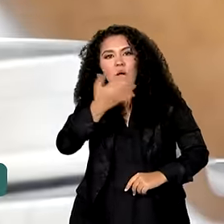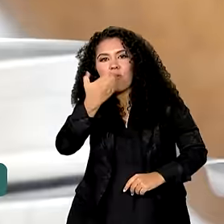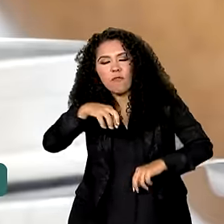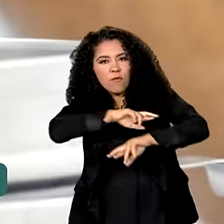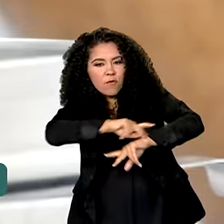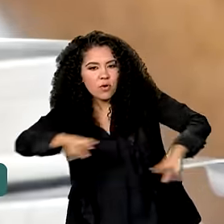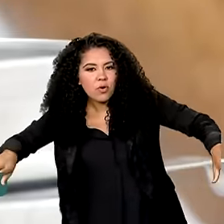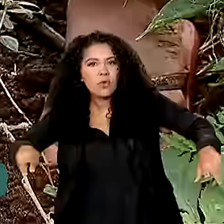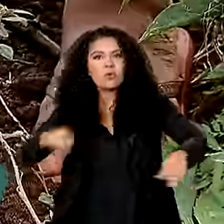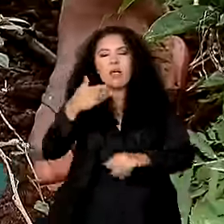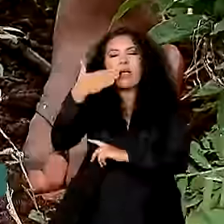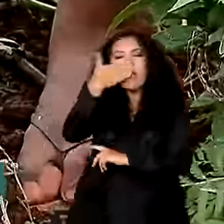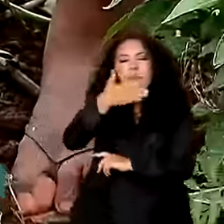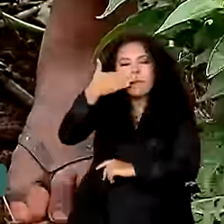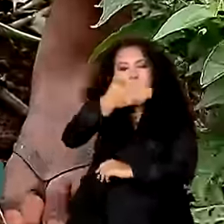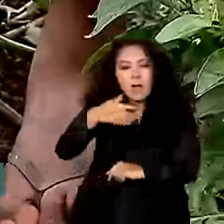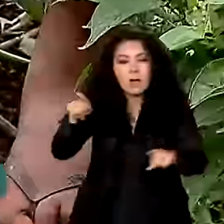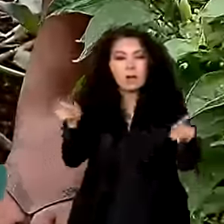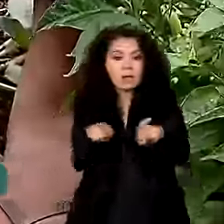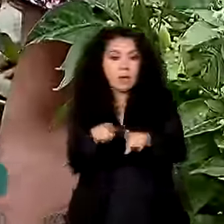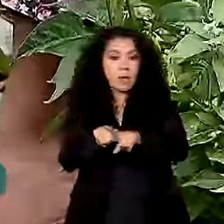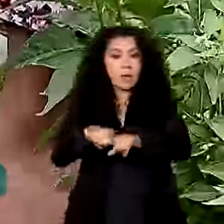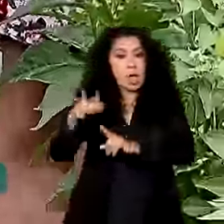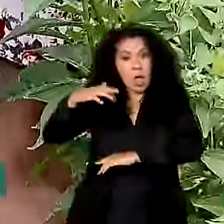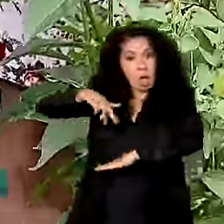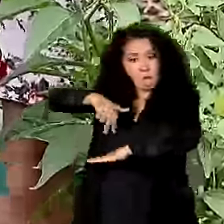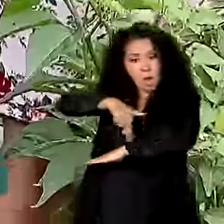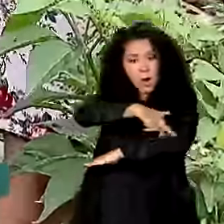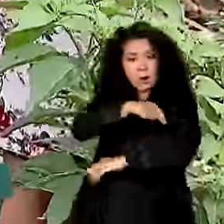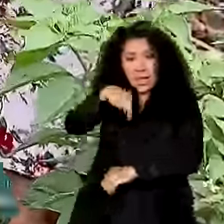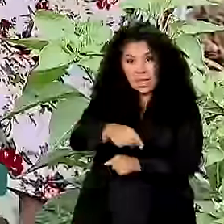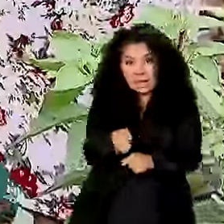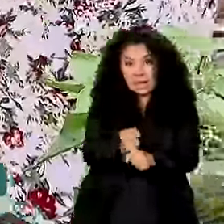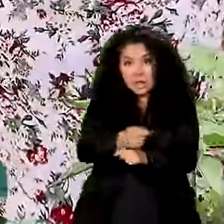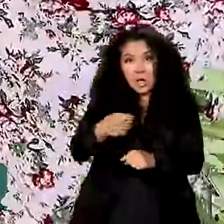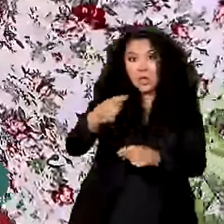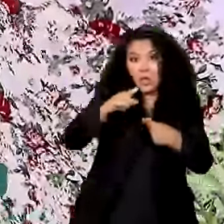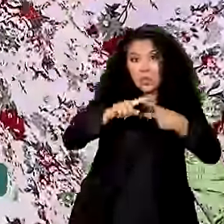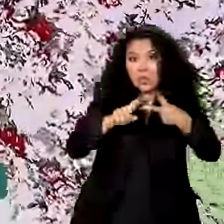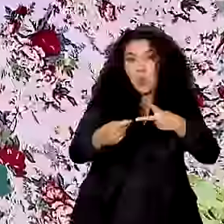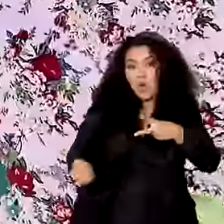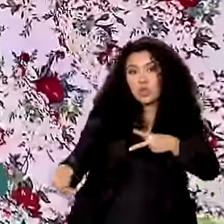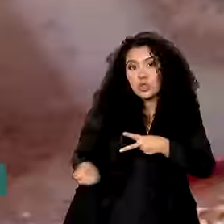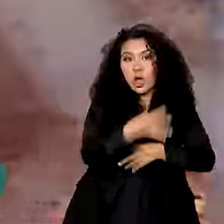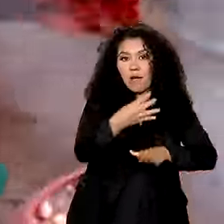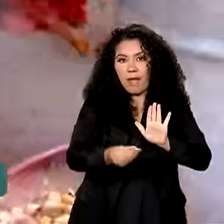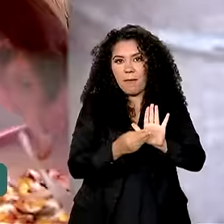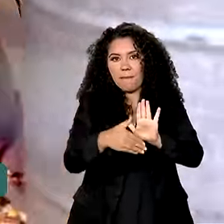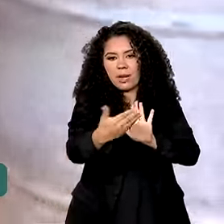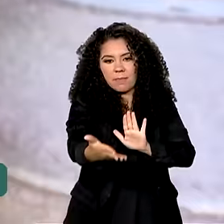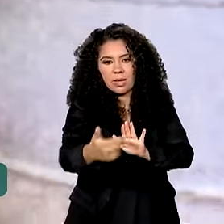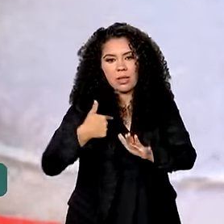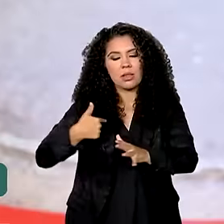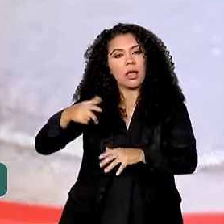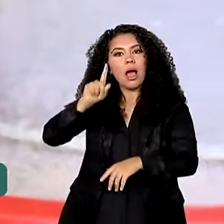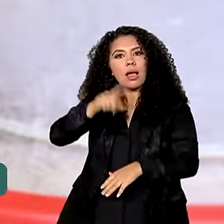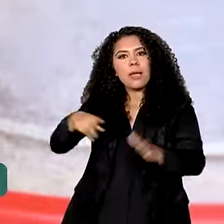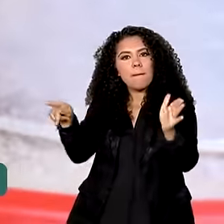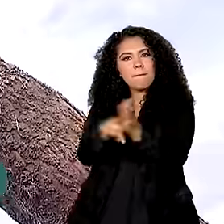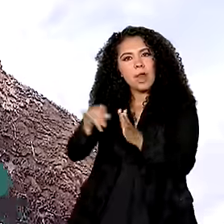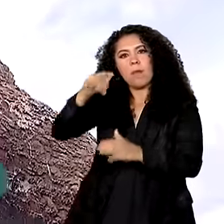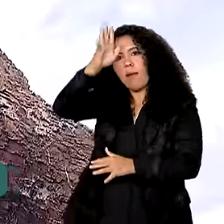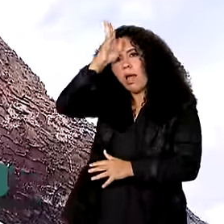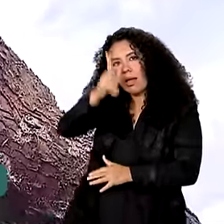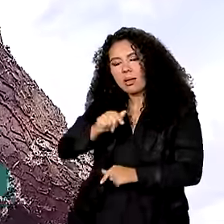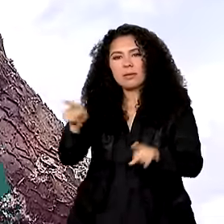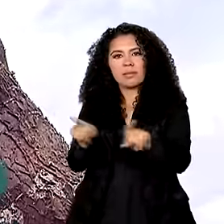mel e da moda. E para este ano, serão implementadas duas novas rotas no país, a da agricultura caipira